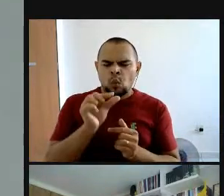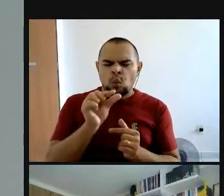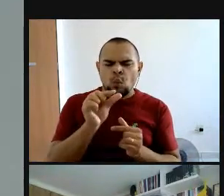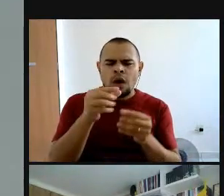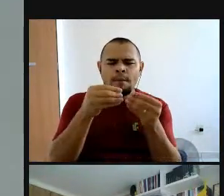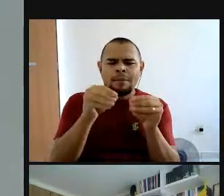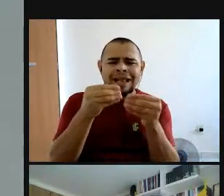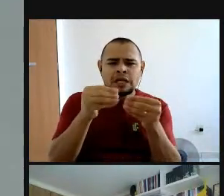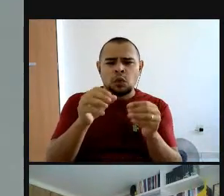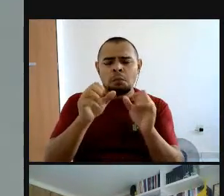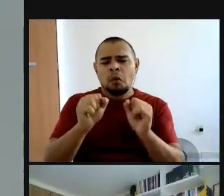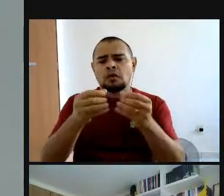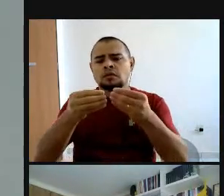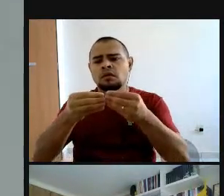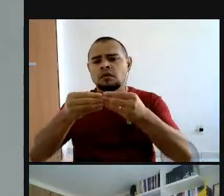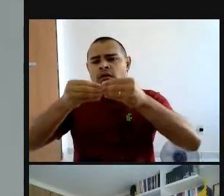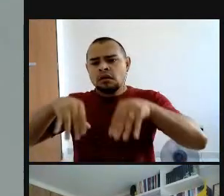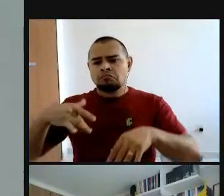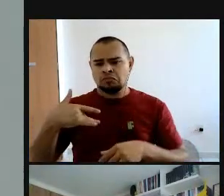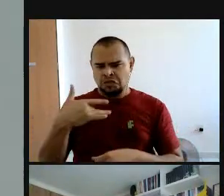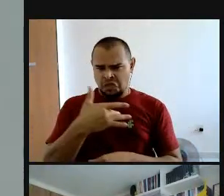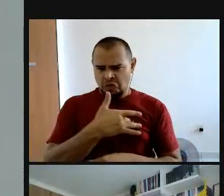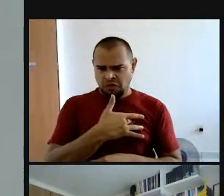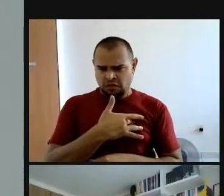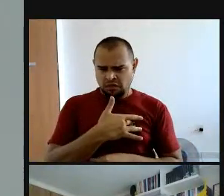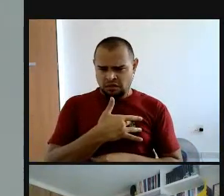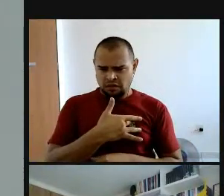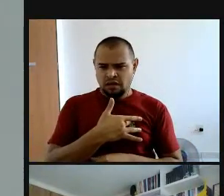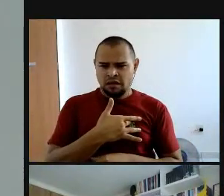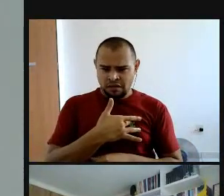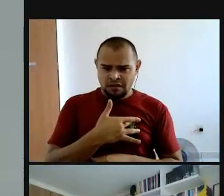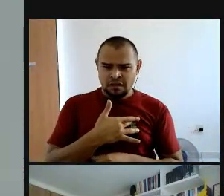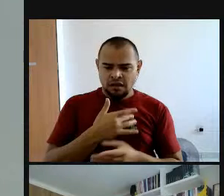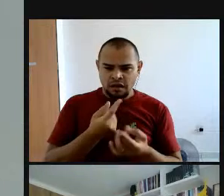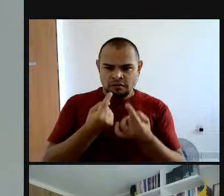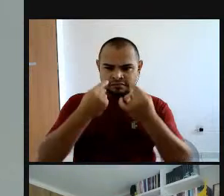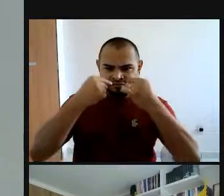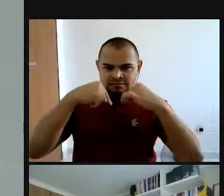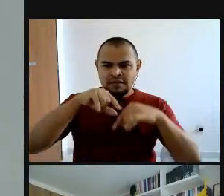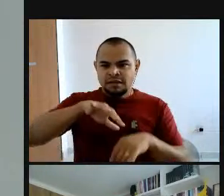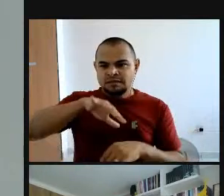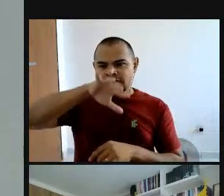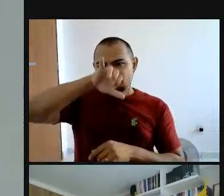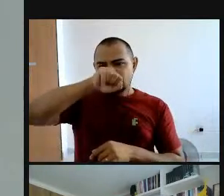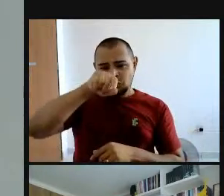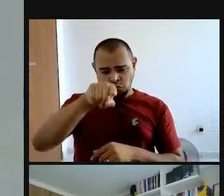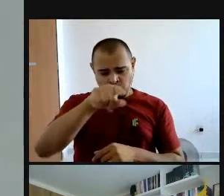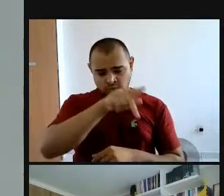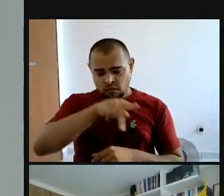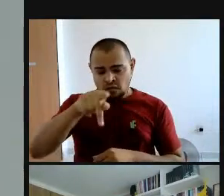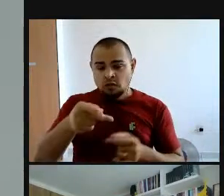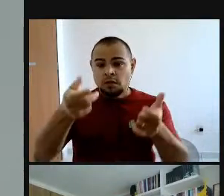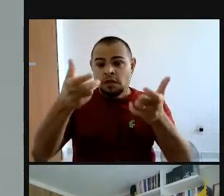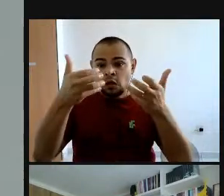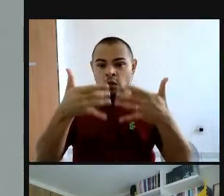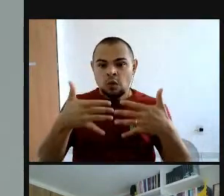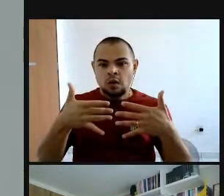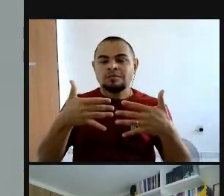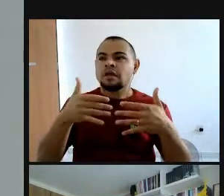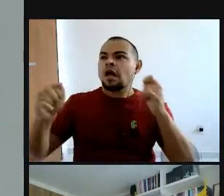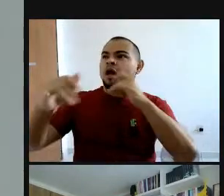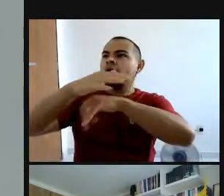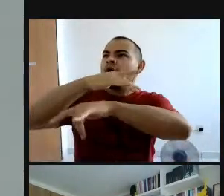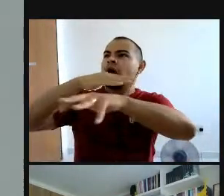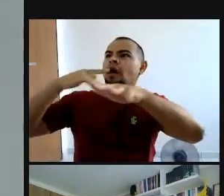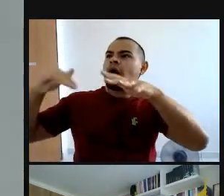prejudicar nossa saúde, né, especificamente as vias aéreas, pois, como você bem disse, infelizmente ele está no ar